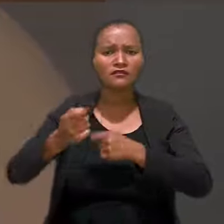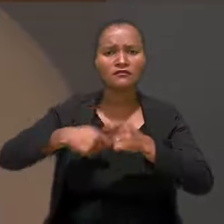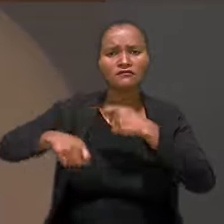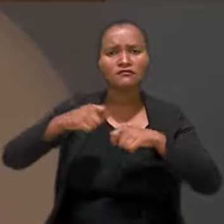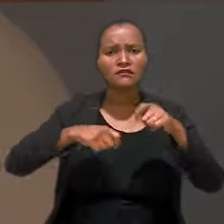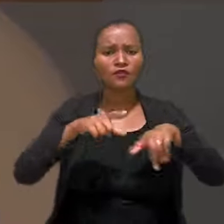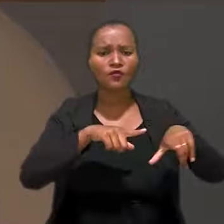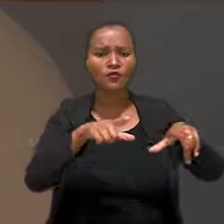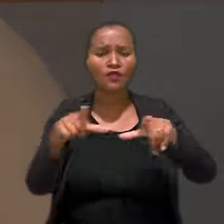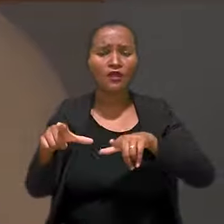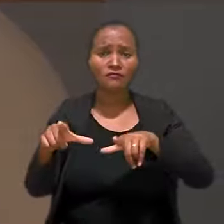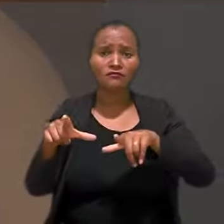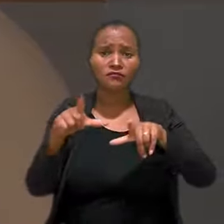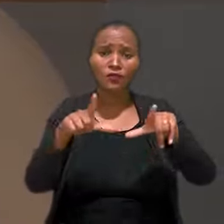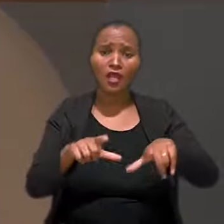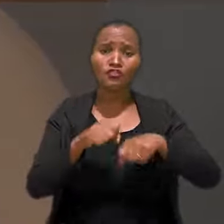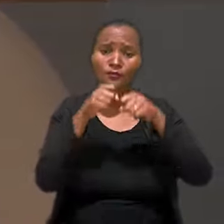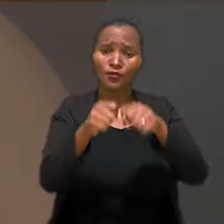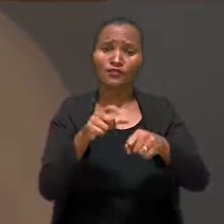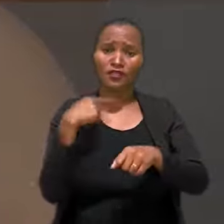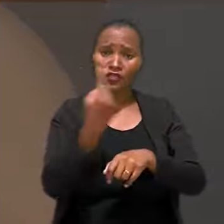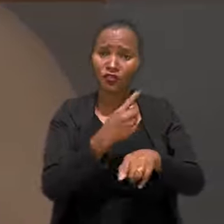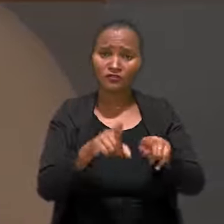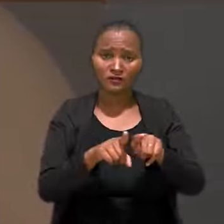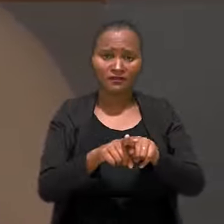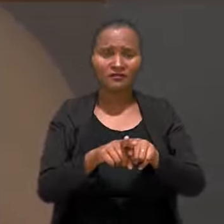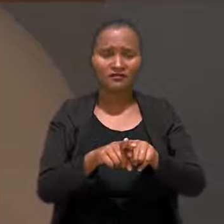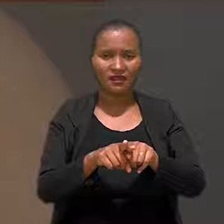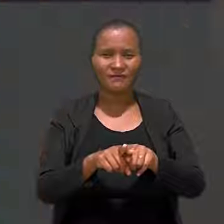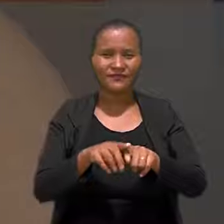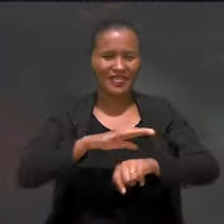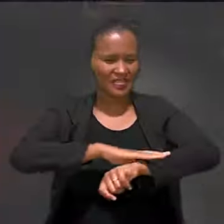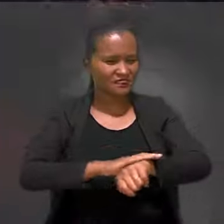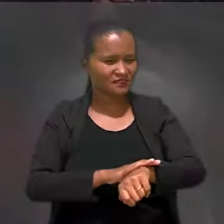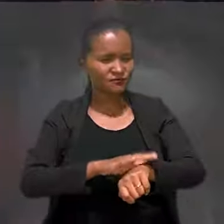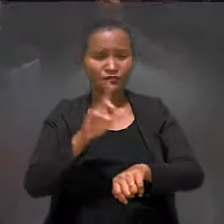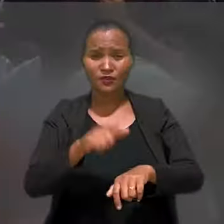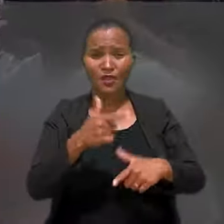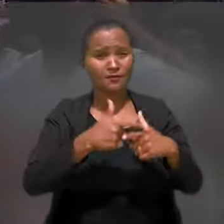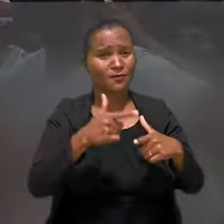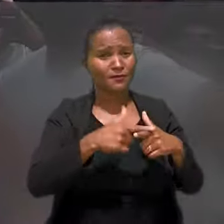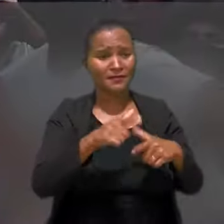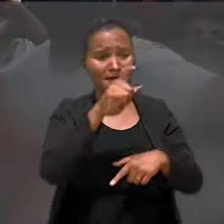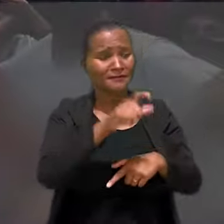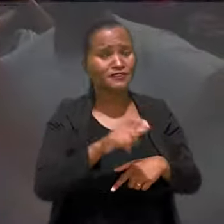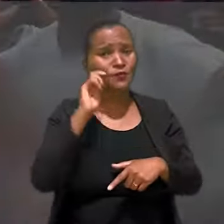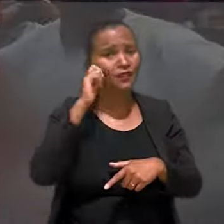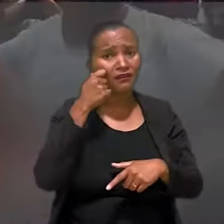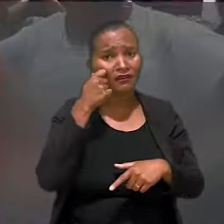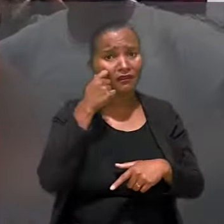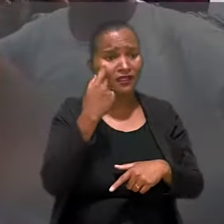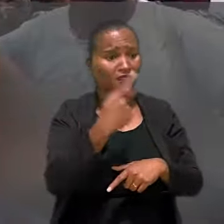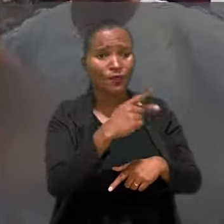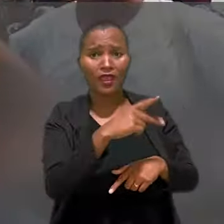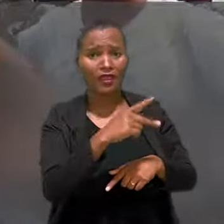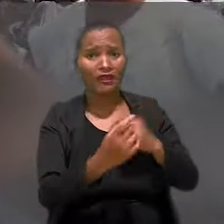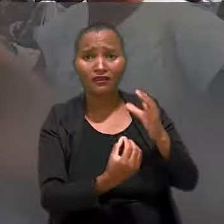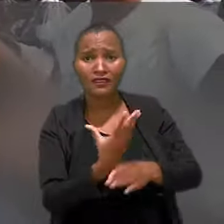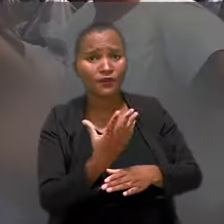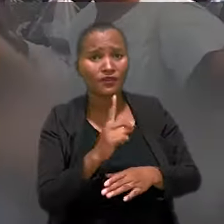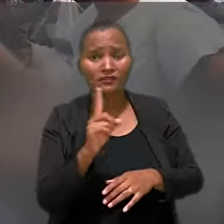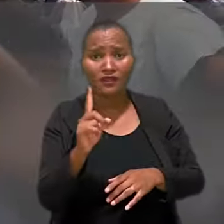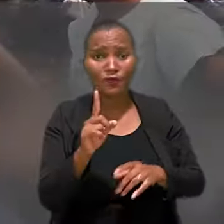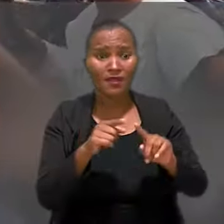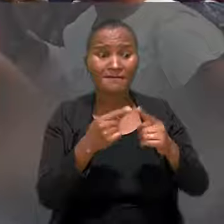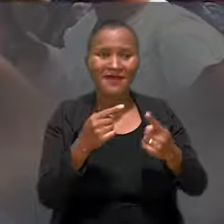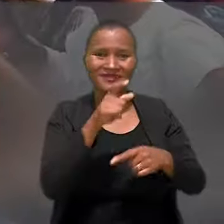gerenciando espaços e que esses espaços de poder também são nossos. O racismo não é um problema das pessoas negras, não foram as pessoas negras